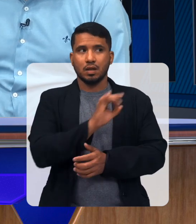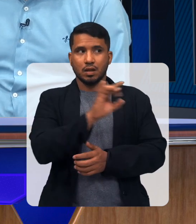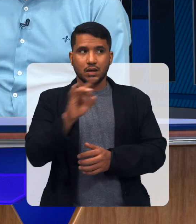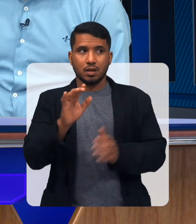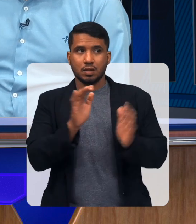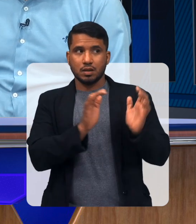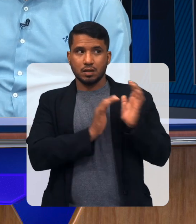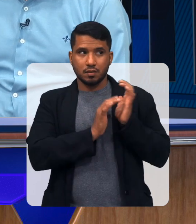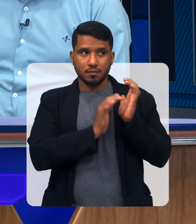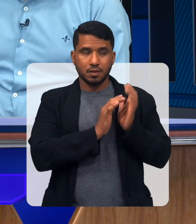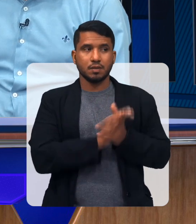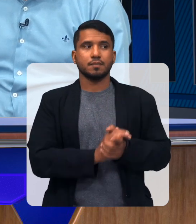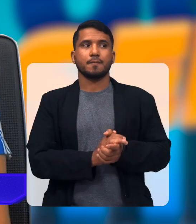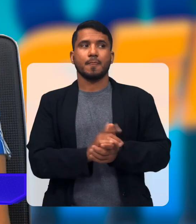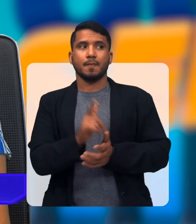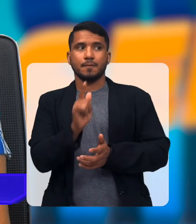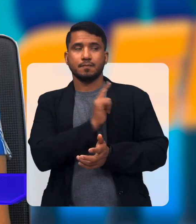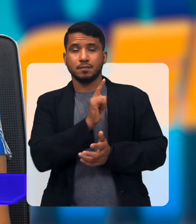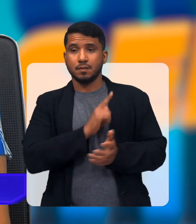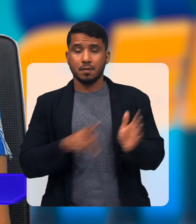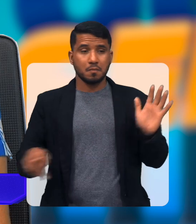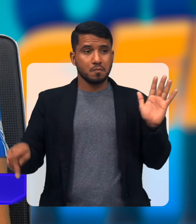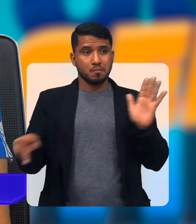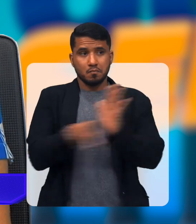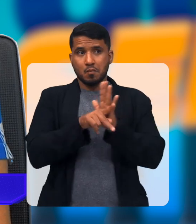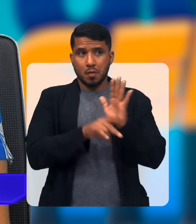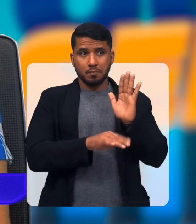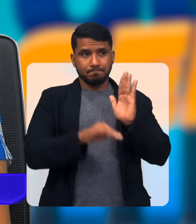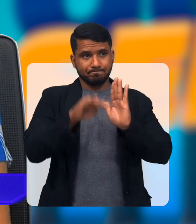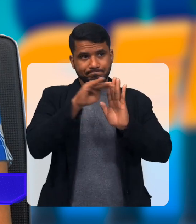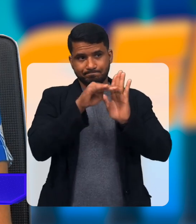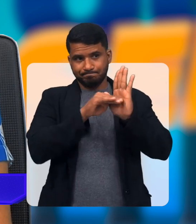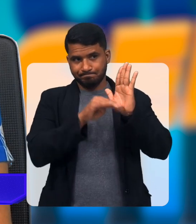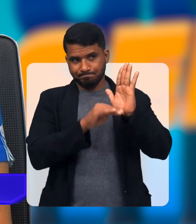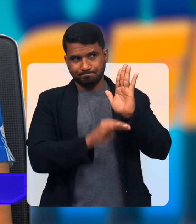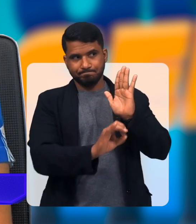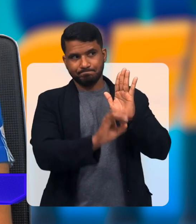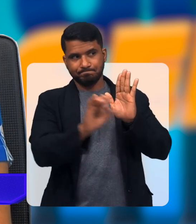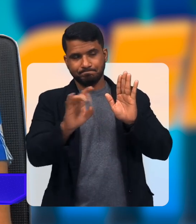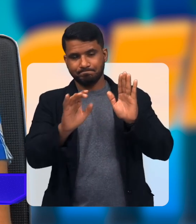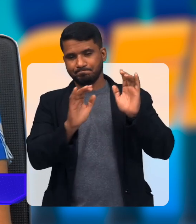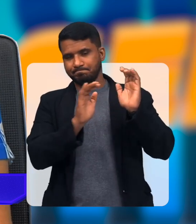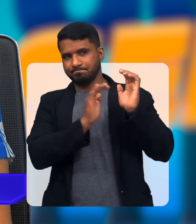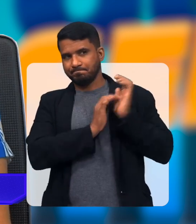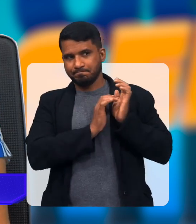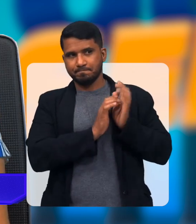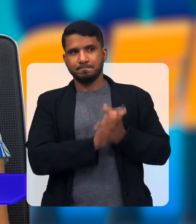É Cada pai Como eu lhe falei Cada pai Ela tem a sua programação